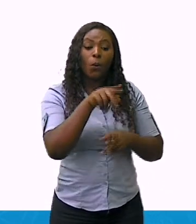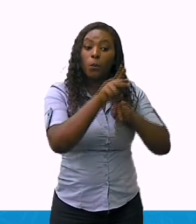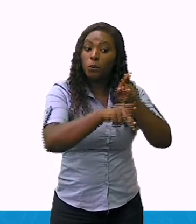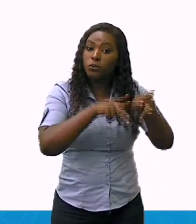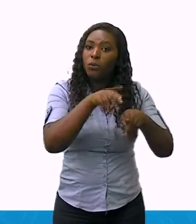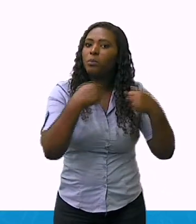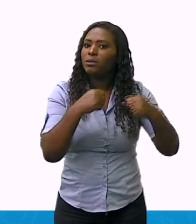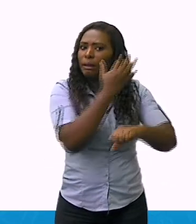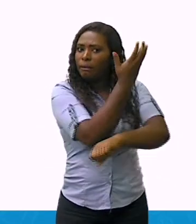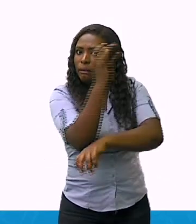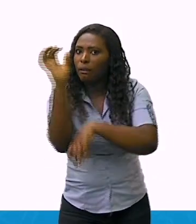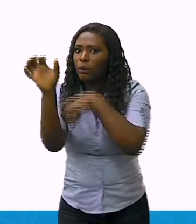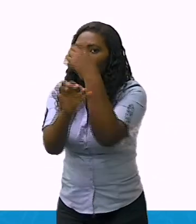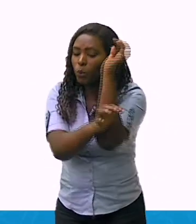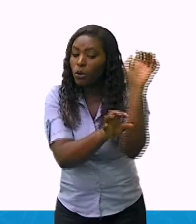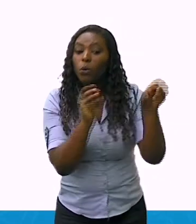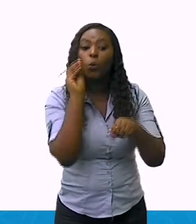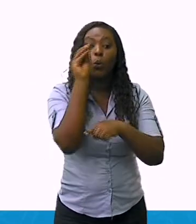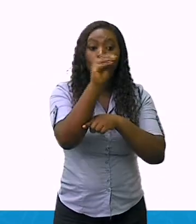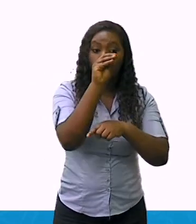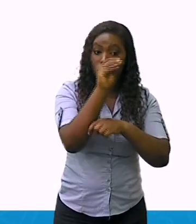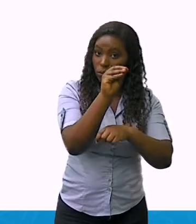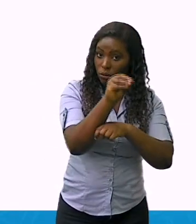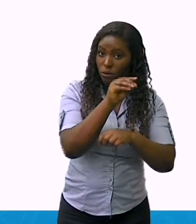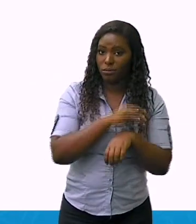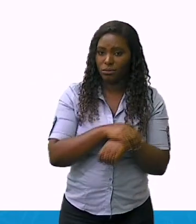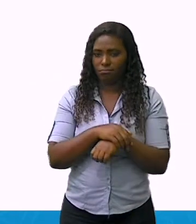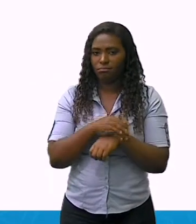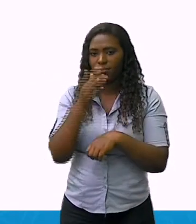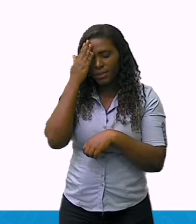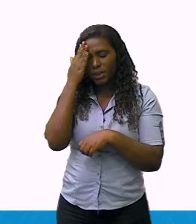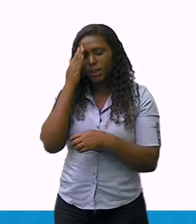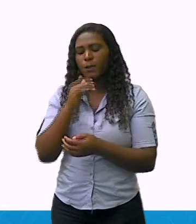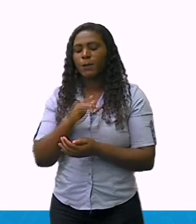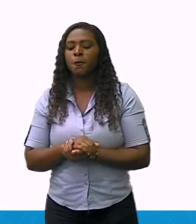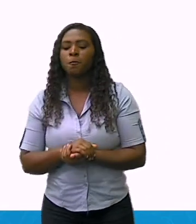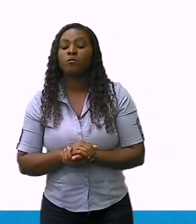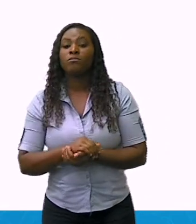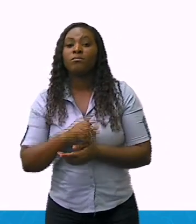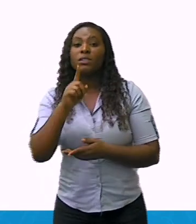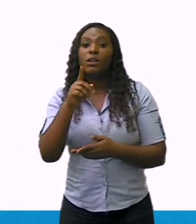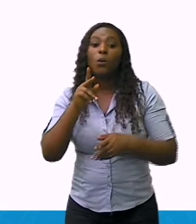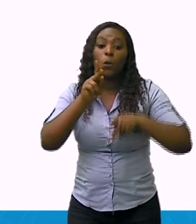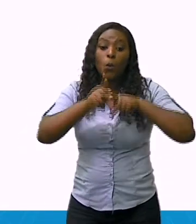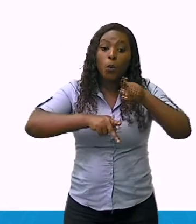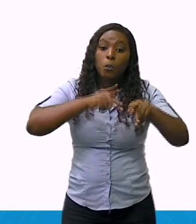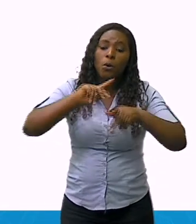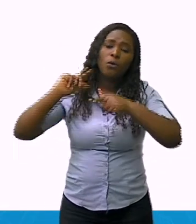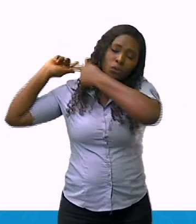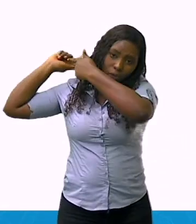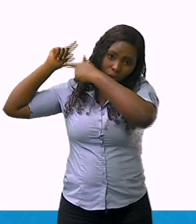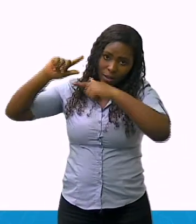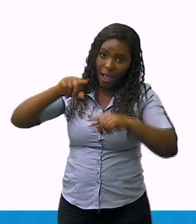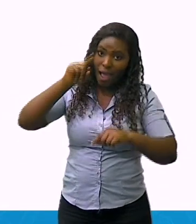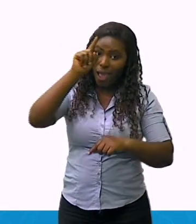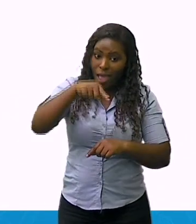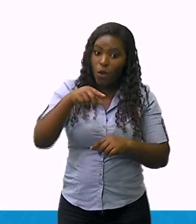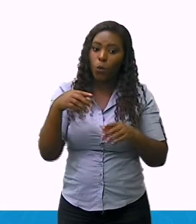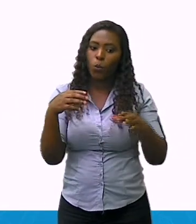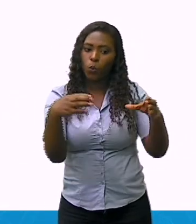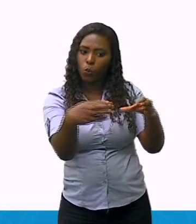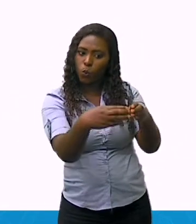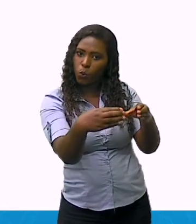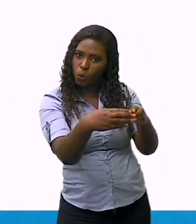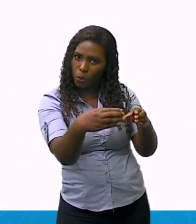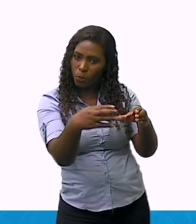ela define que os povos e comunidades tradicionais são aqueles grupos culturais